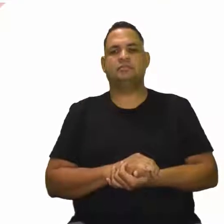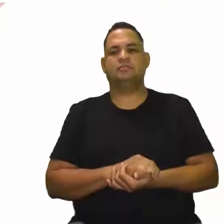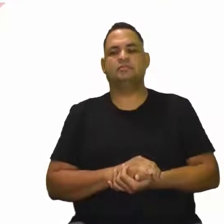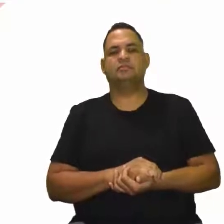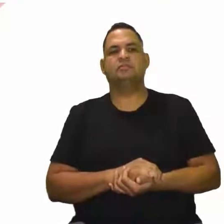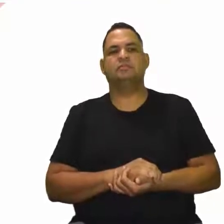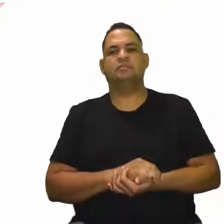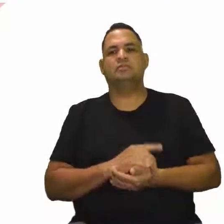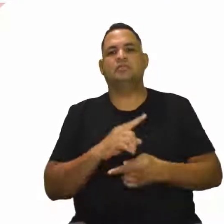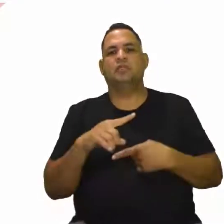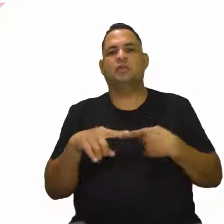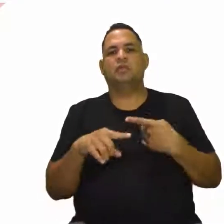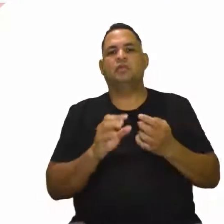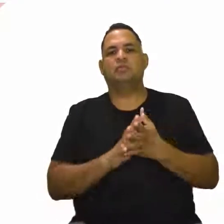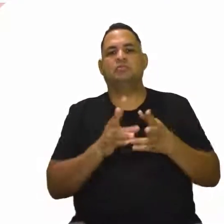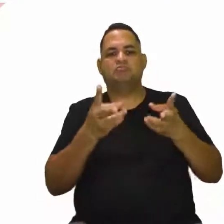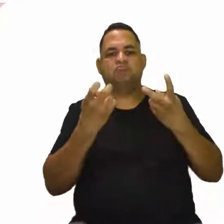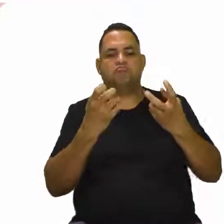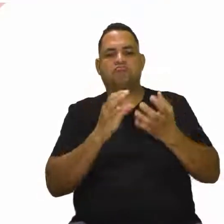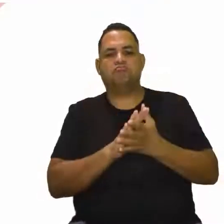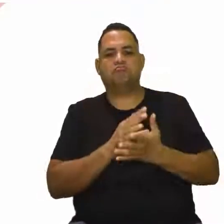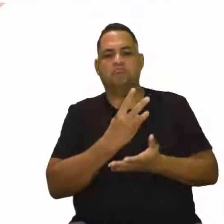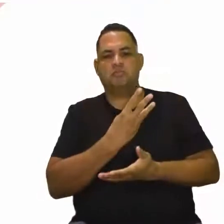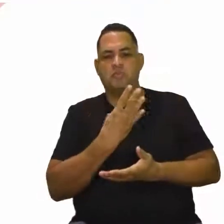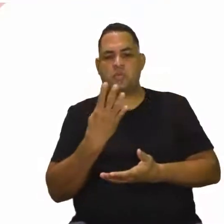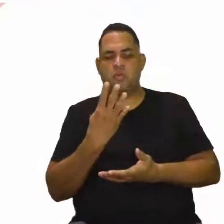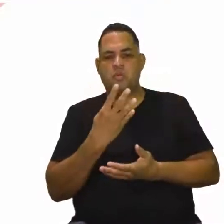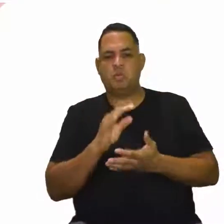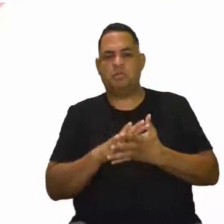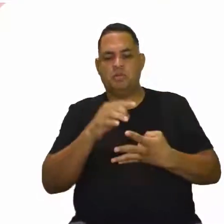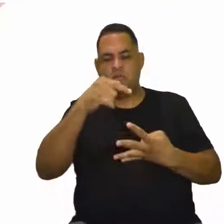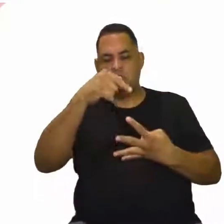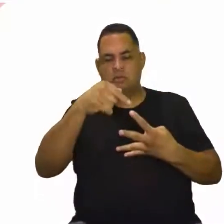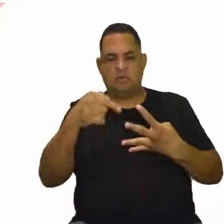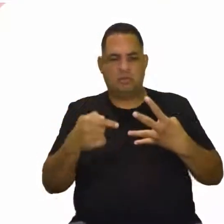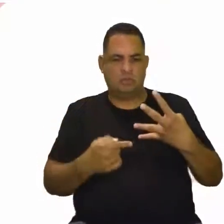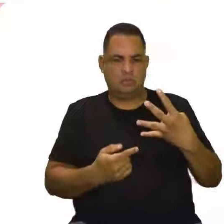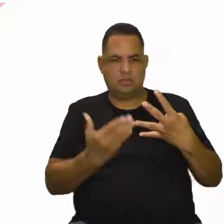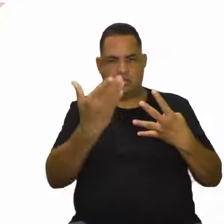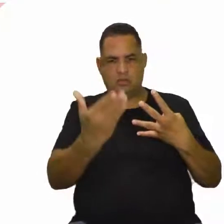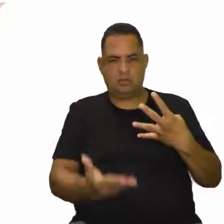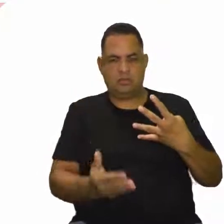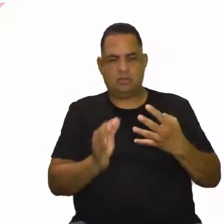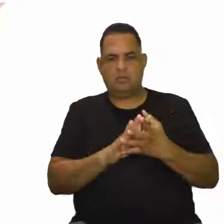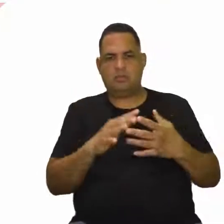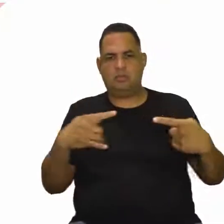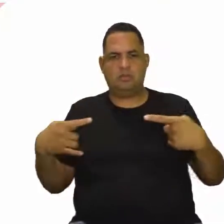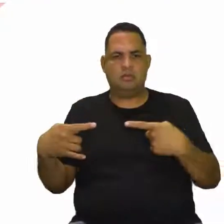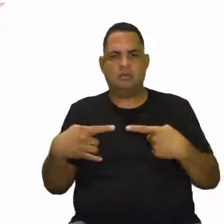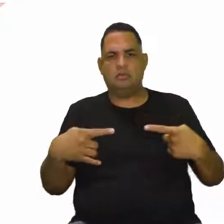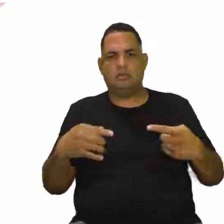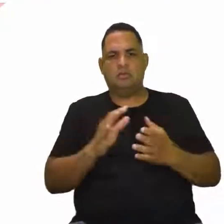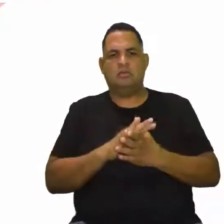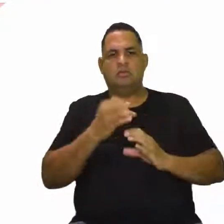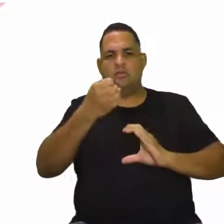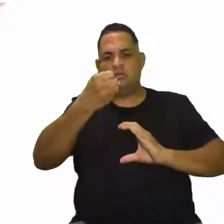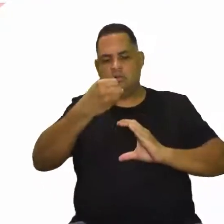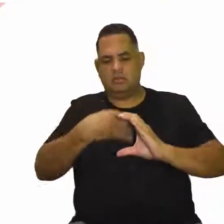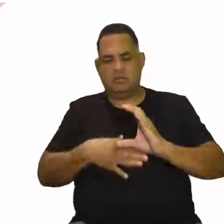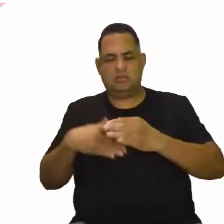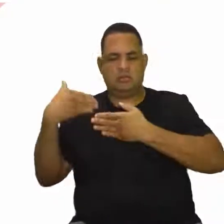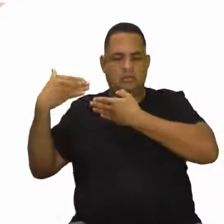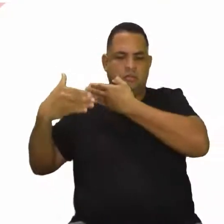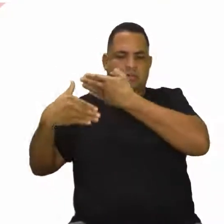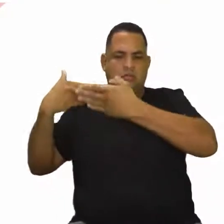gente vai perceber aí quatro pontos importantes, tá? Quatro pontos importantes relacionados aí às características